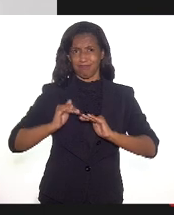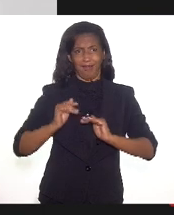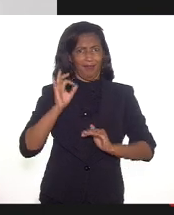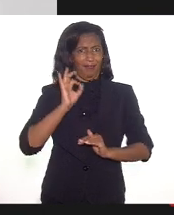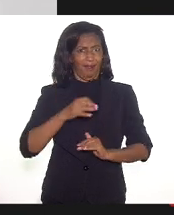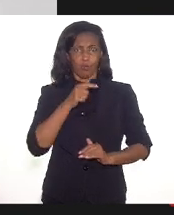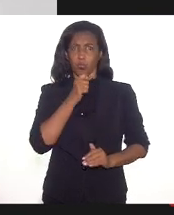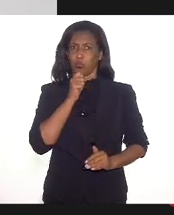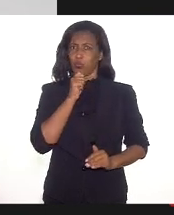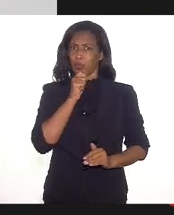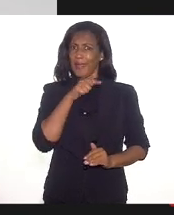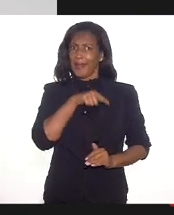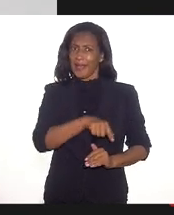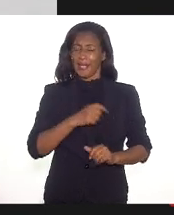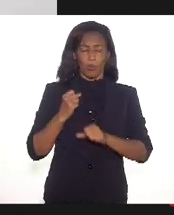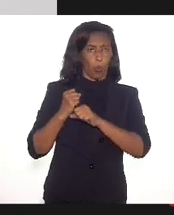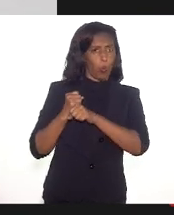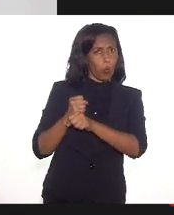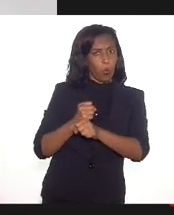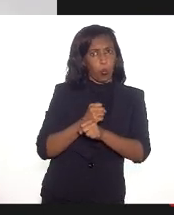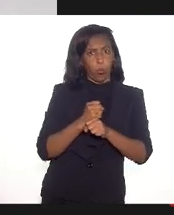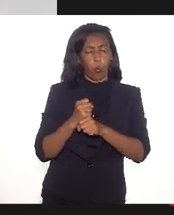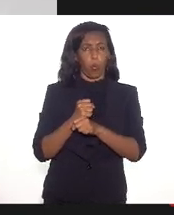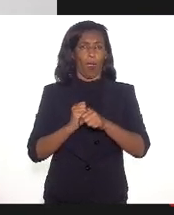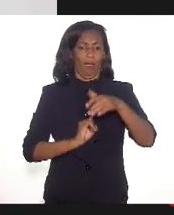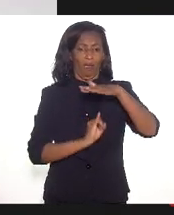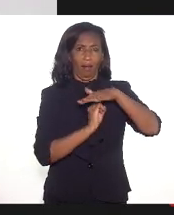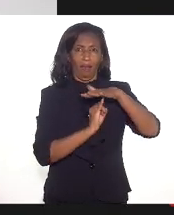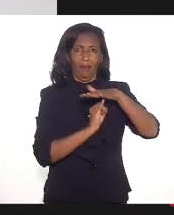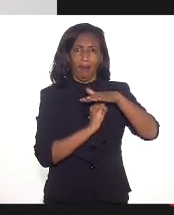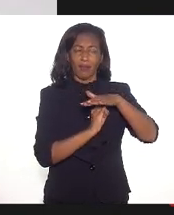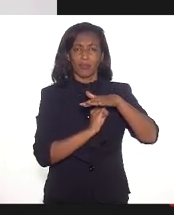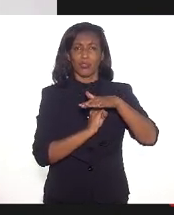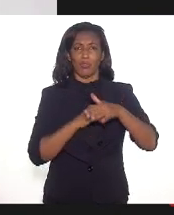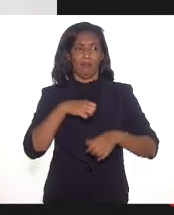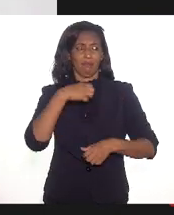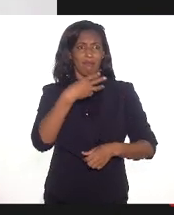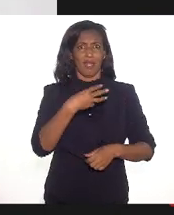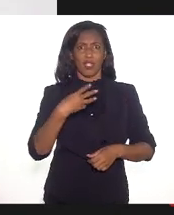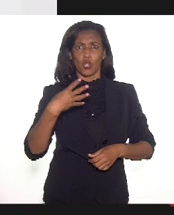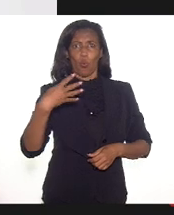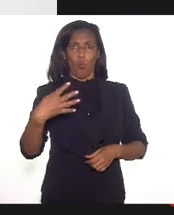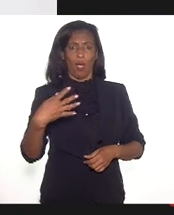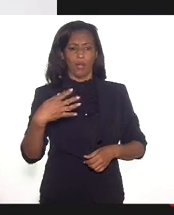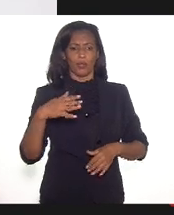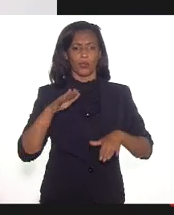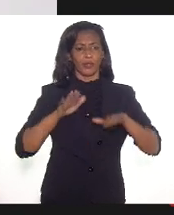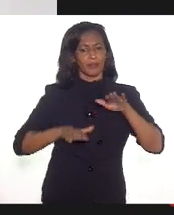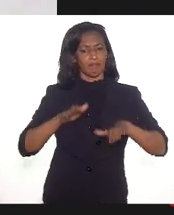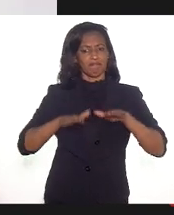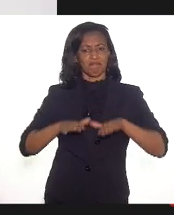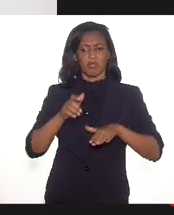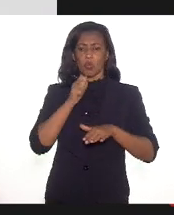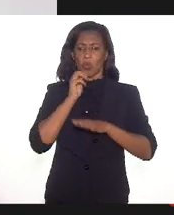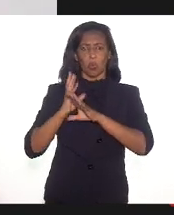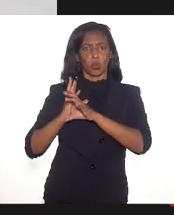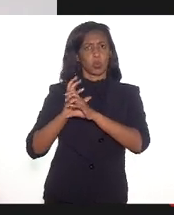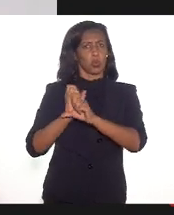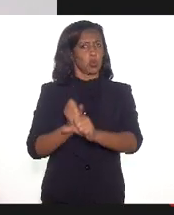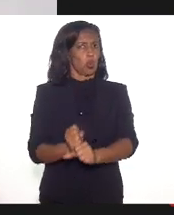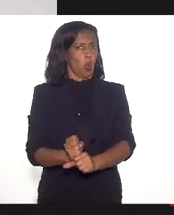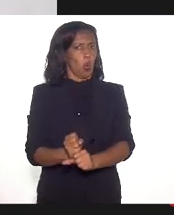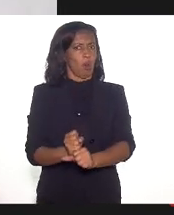eles são bolsistas que passam nas instituições três, quatro anos e esse tempo nem sequer vai contabilizado